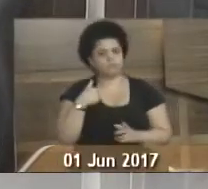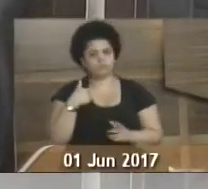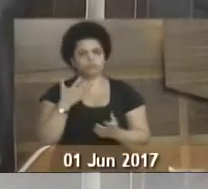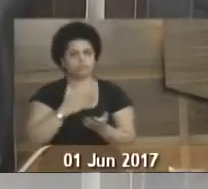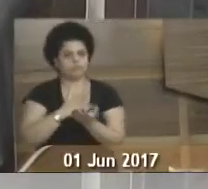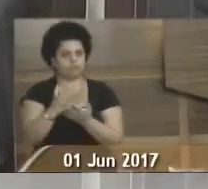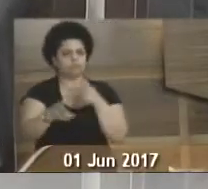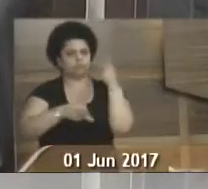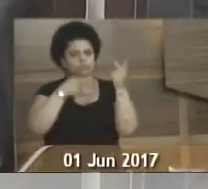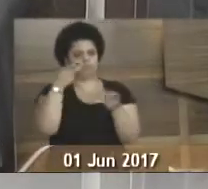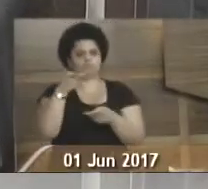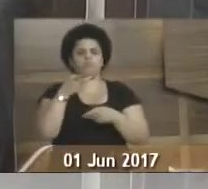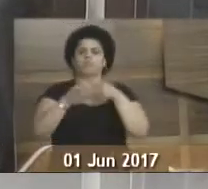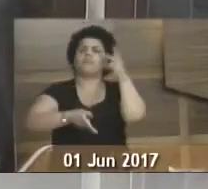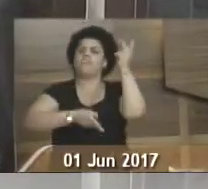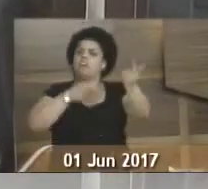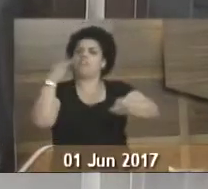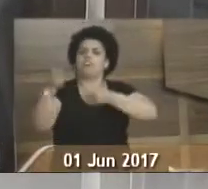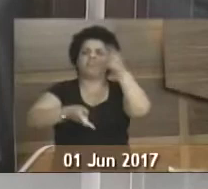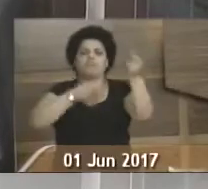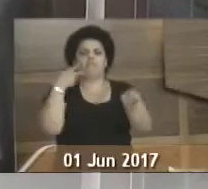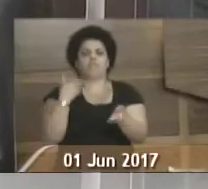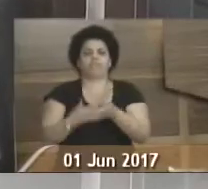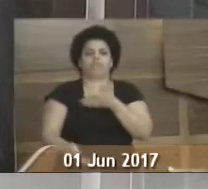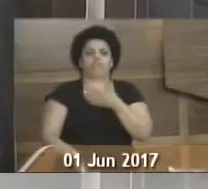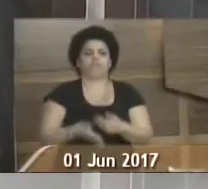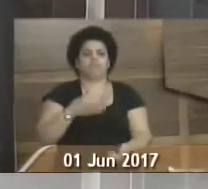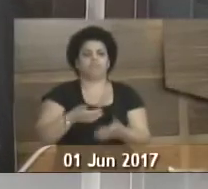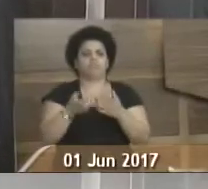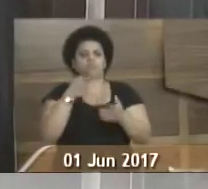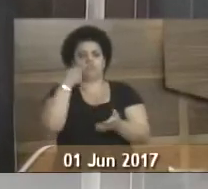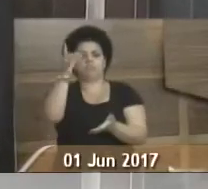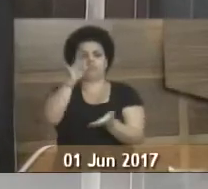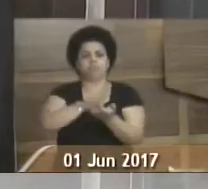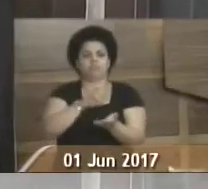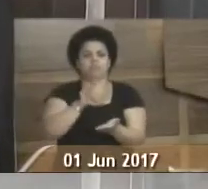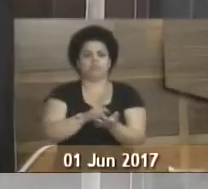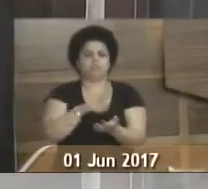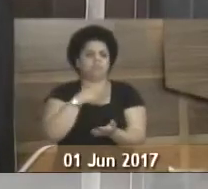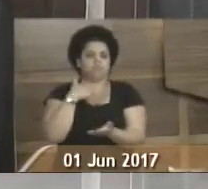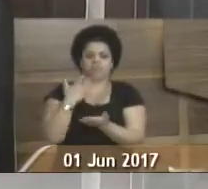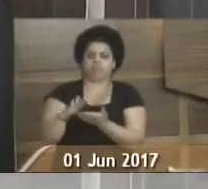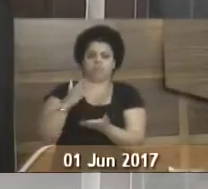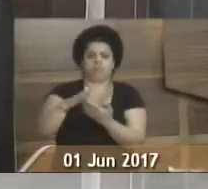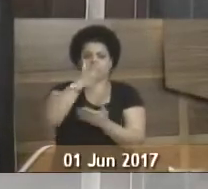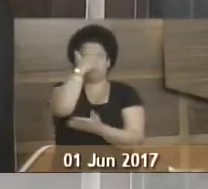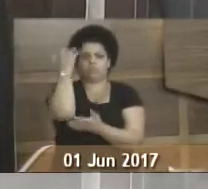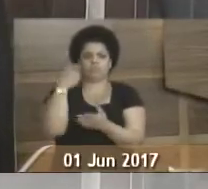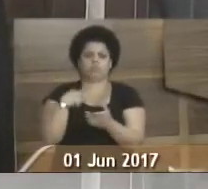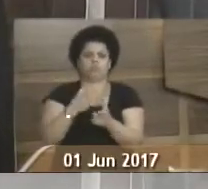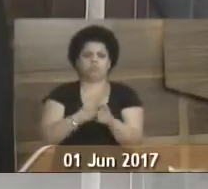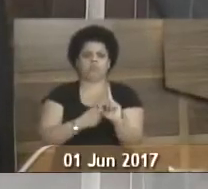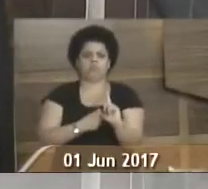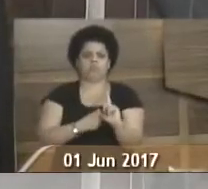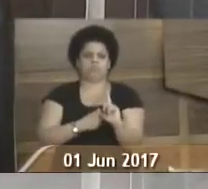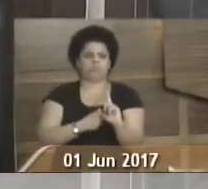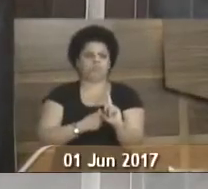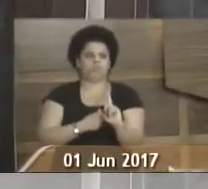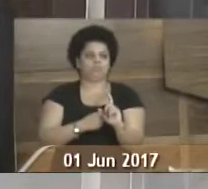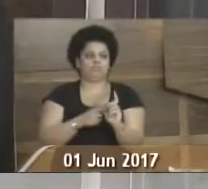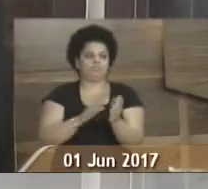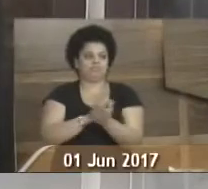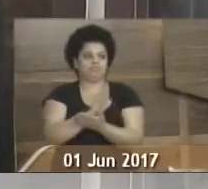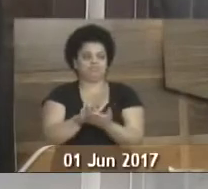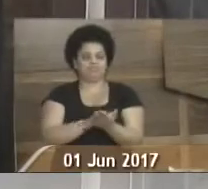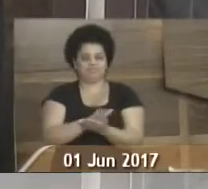presidente, a rasgar o véu aqui nessa casa e dizer a verdade. Não devo nada a ninguém, estou aqui limpo e